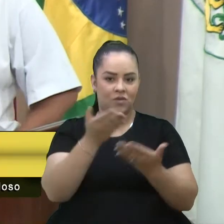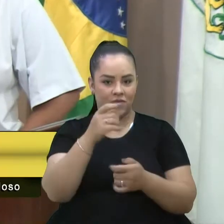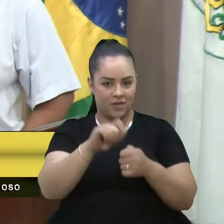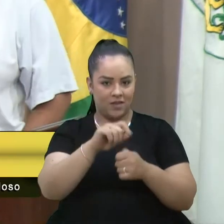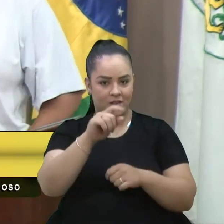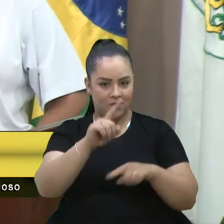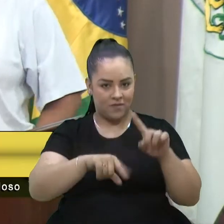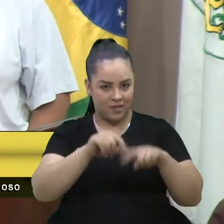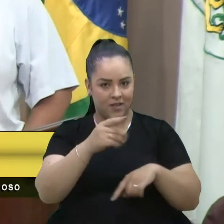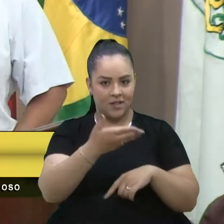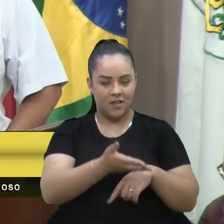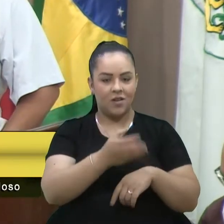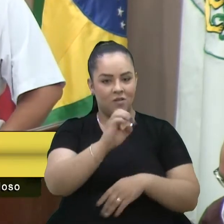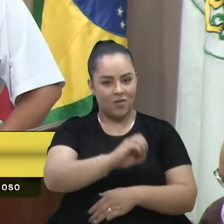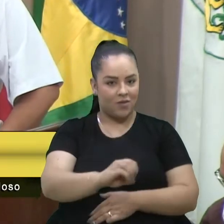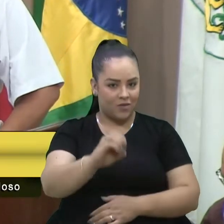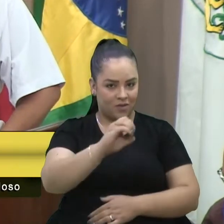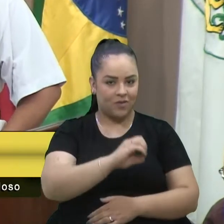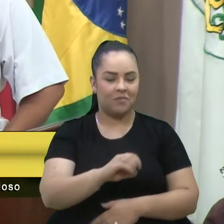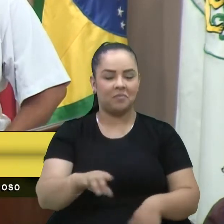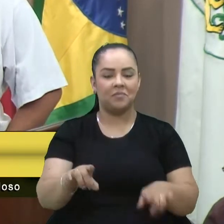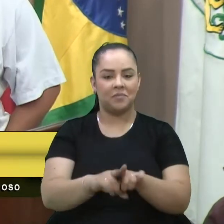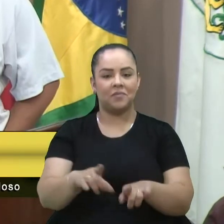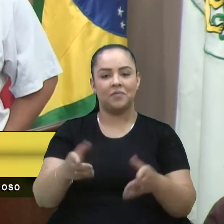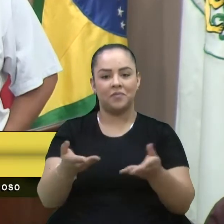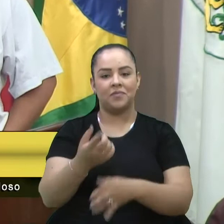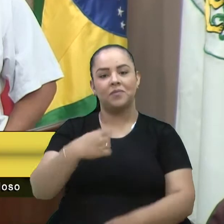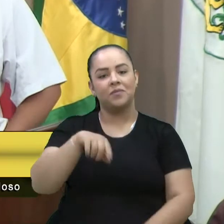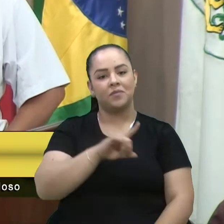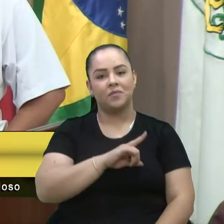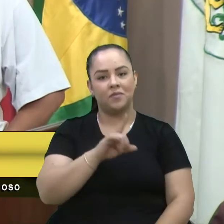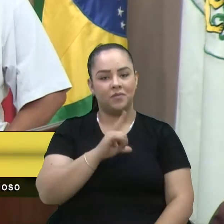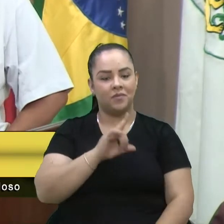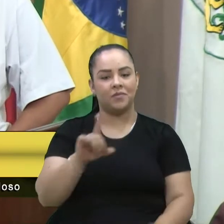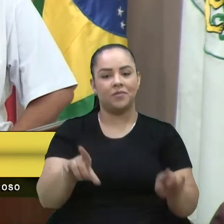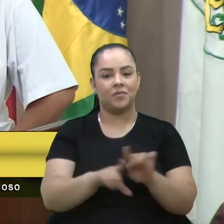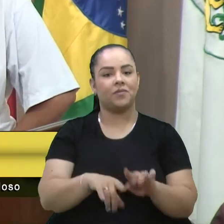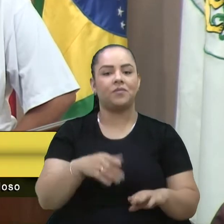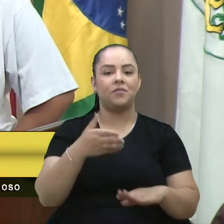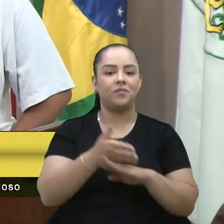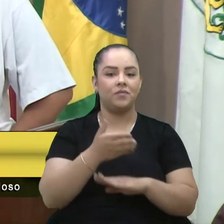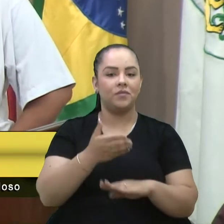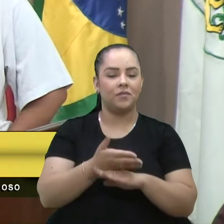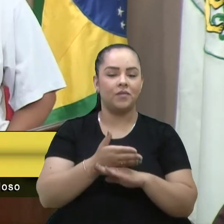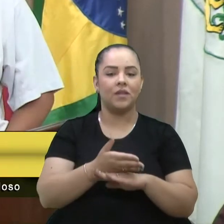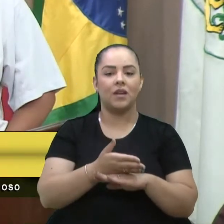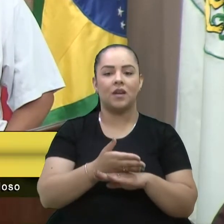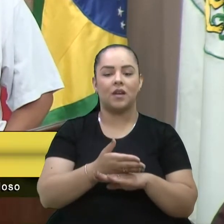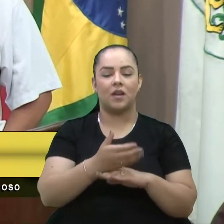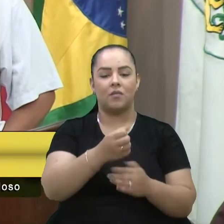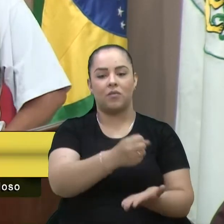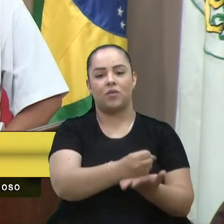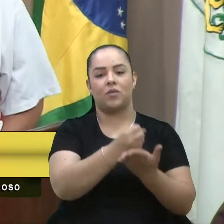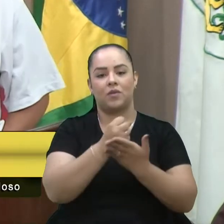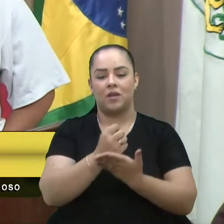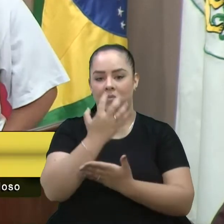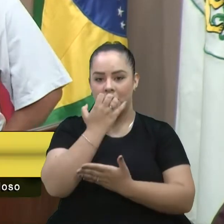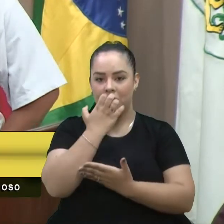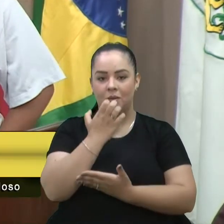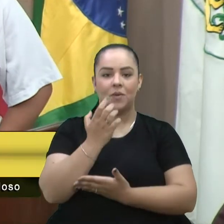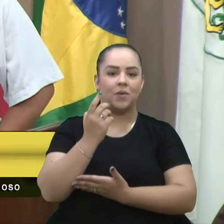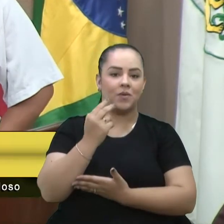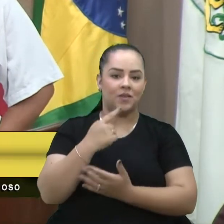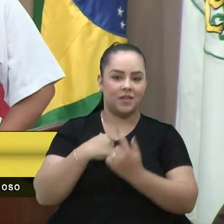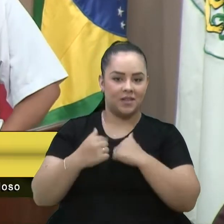muito bom, né? Hoje a gente conta também com a contribuição do vereador Camiles e gostaria que os demais também